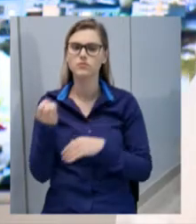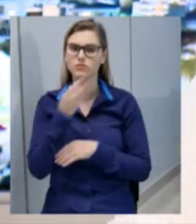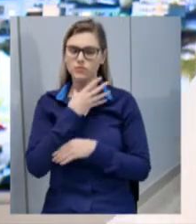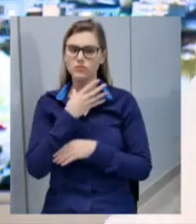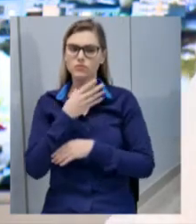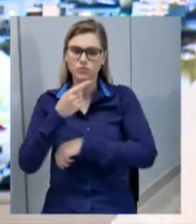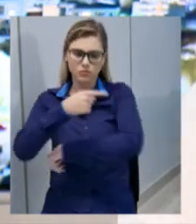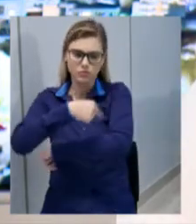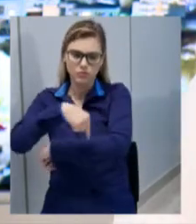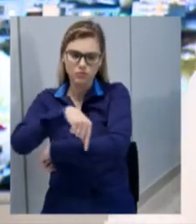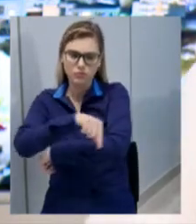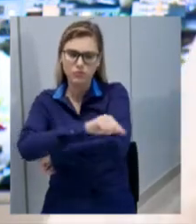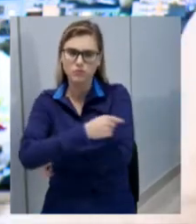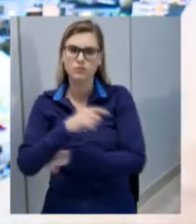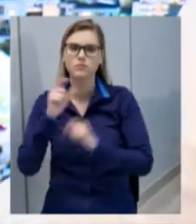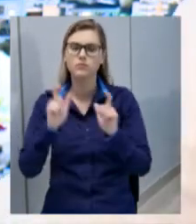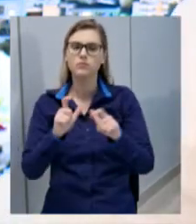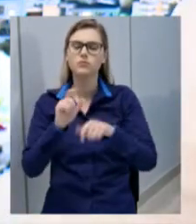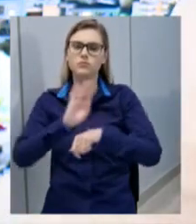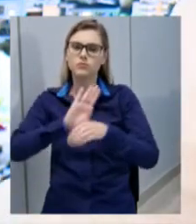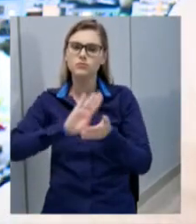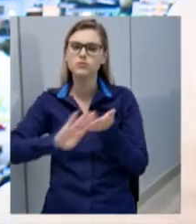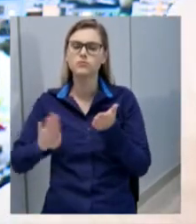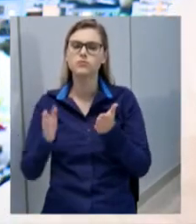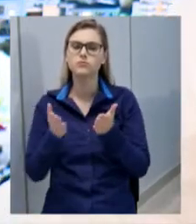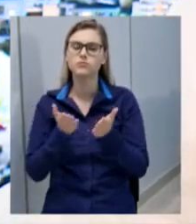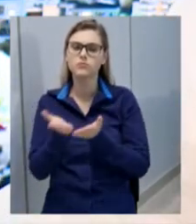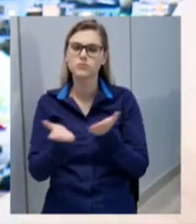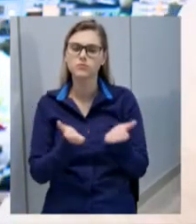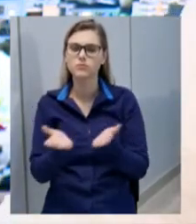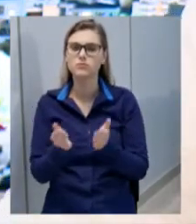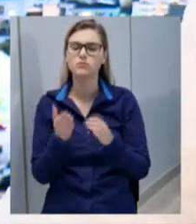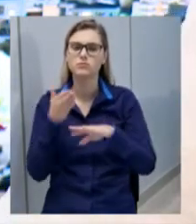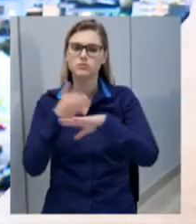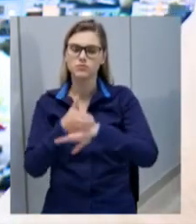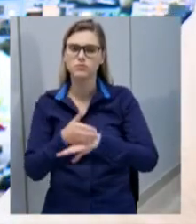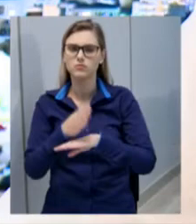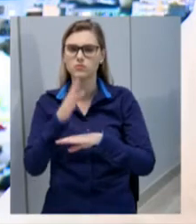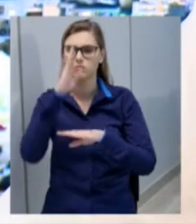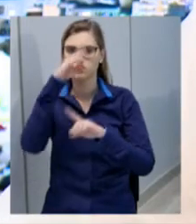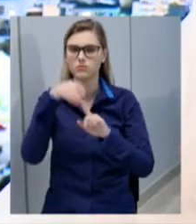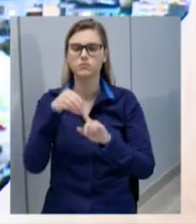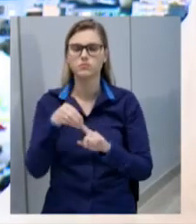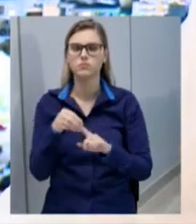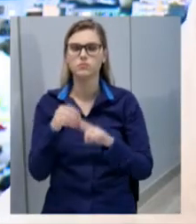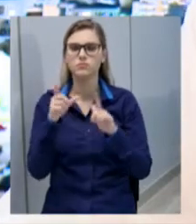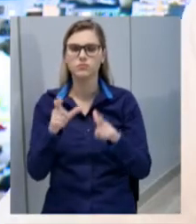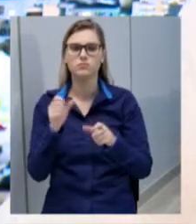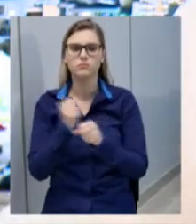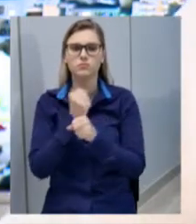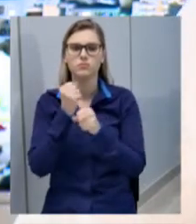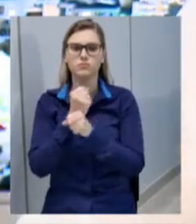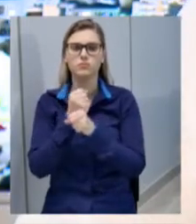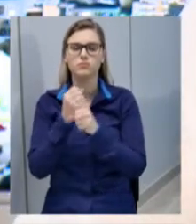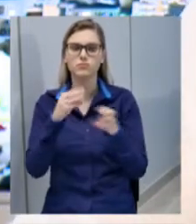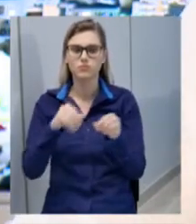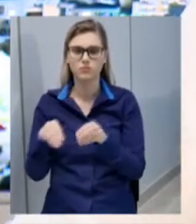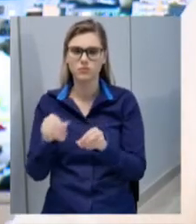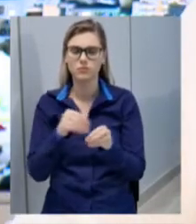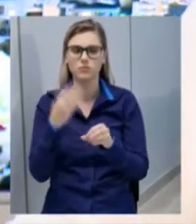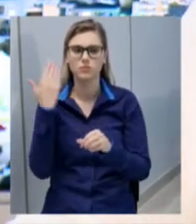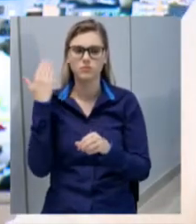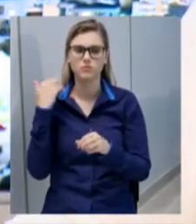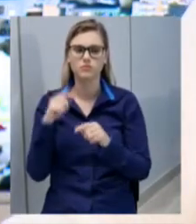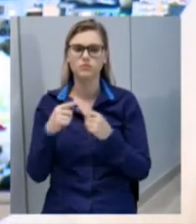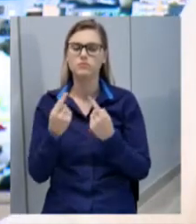se retirou o acesso de entrada principal que foi construído na época do loteamento. E, infelizmente,